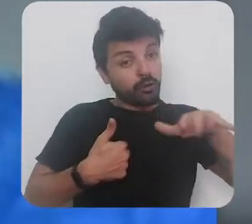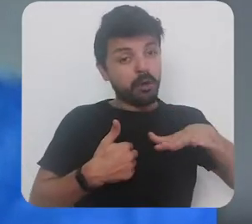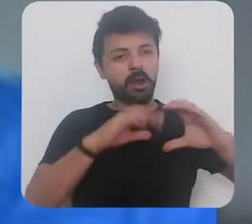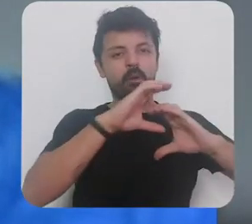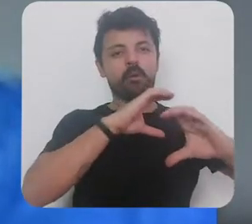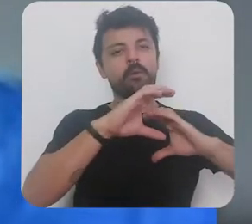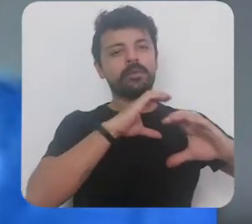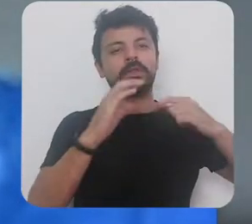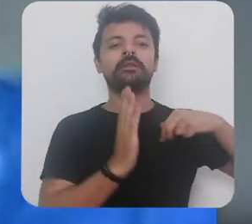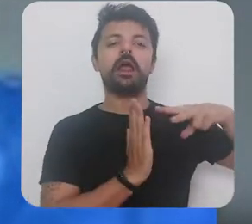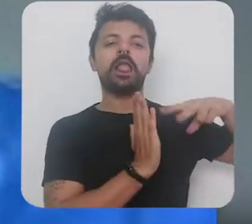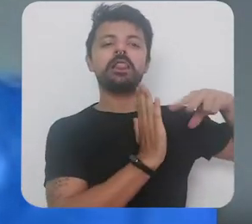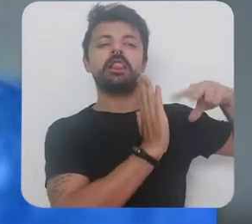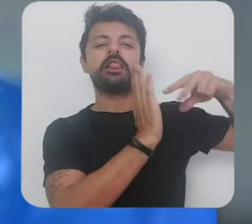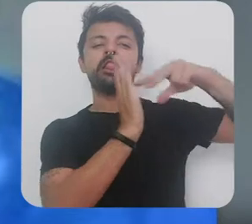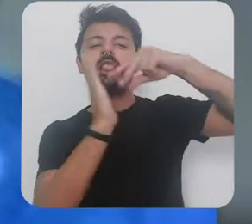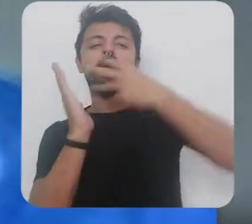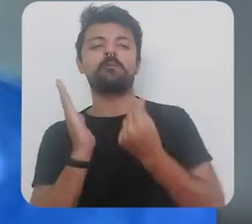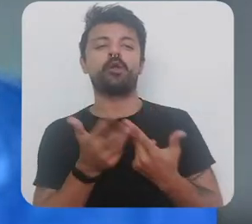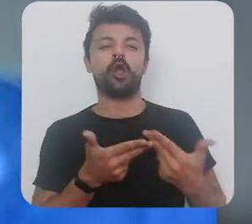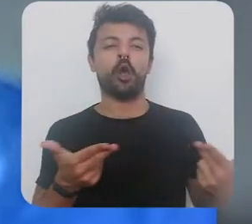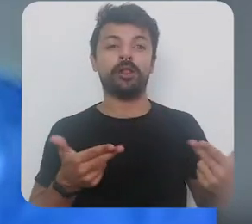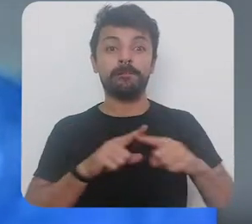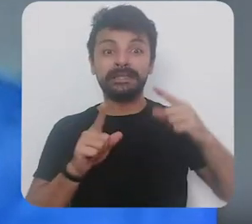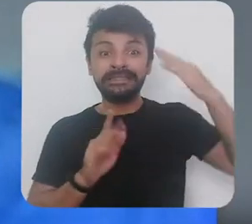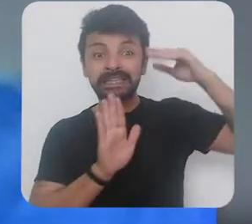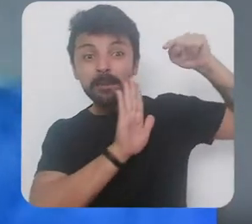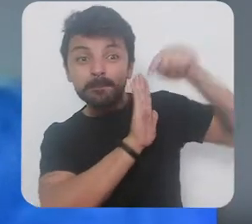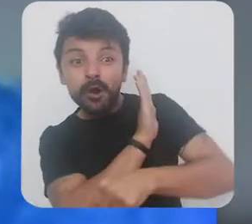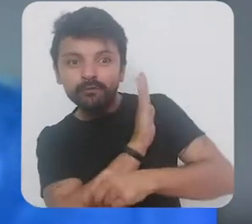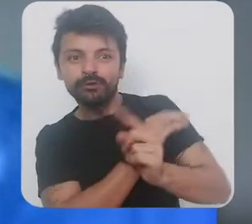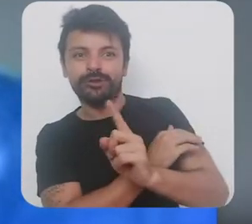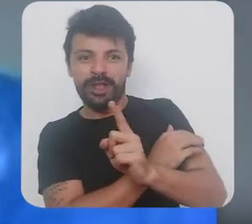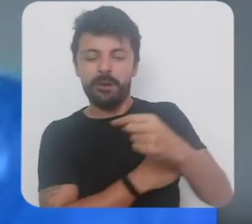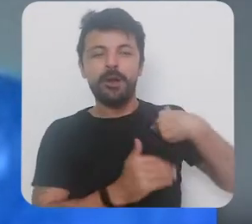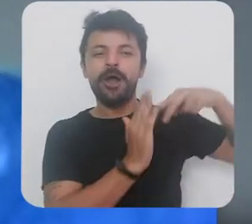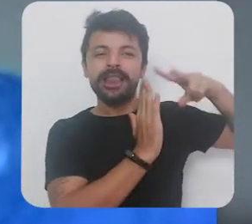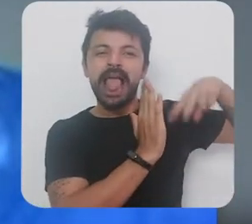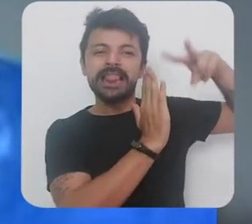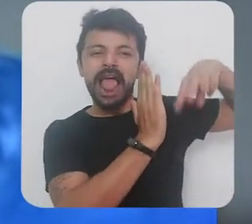comunicação que acaba lendo muita coisa mas não entende de muita coisa